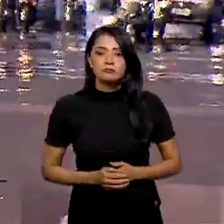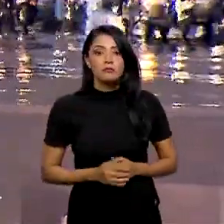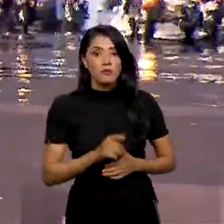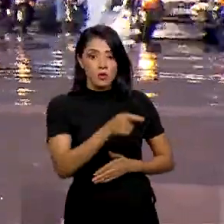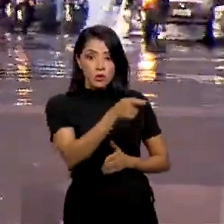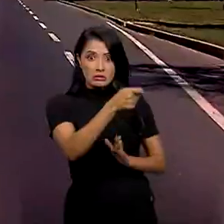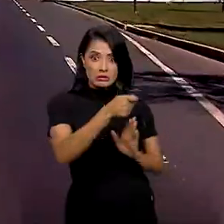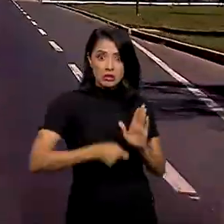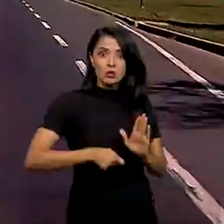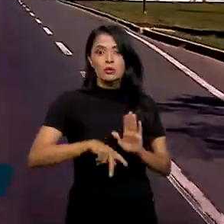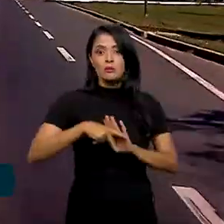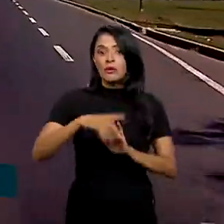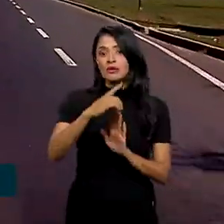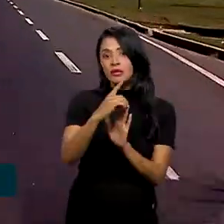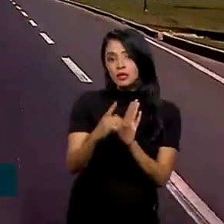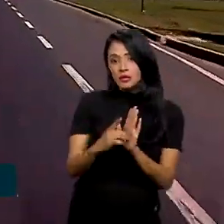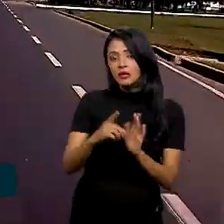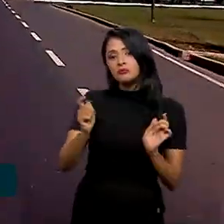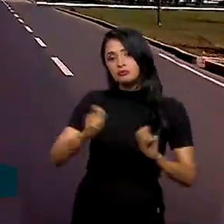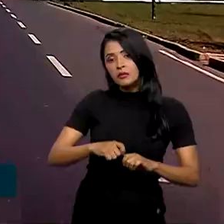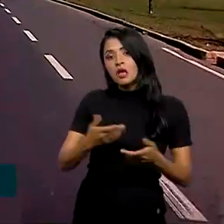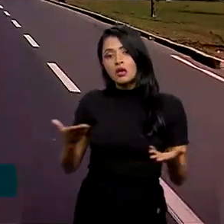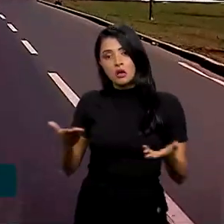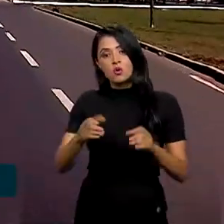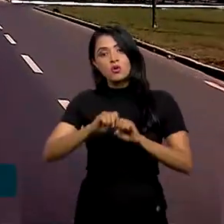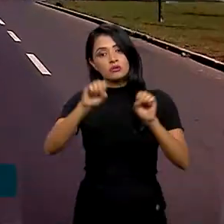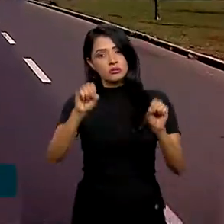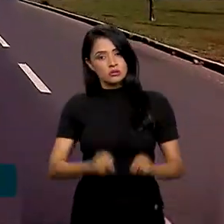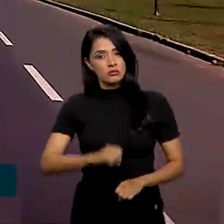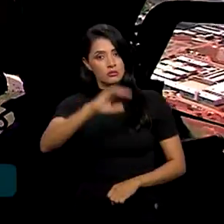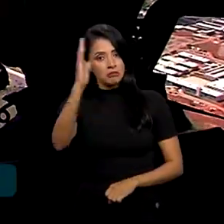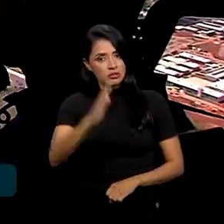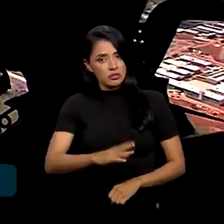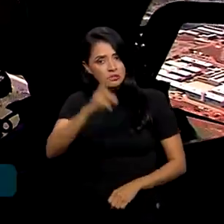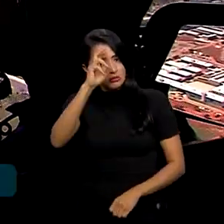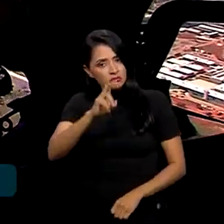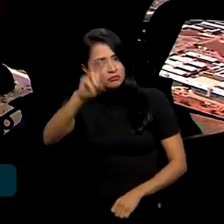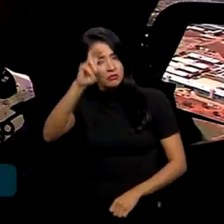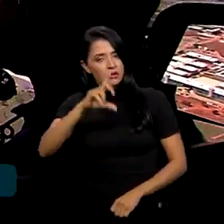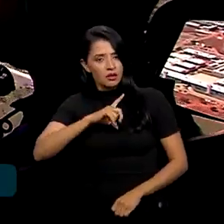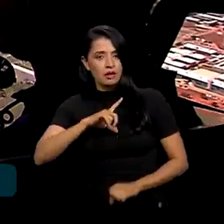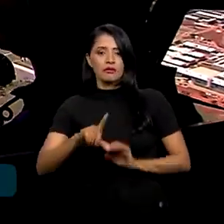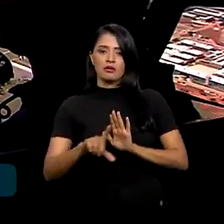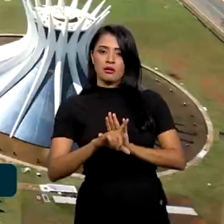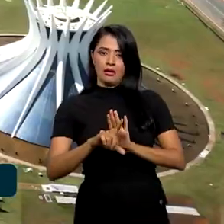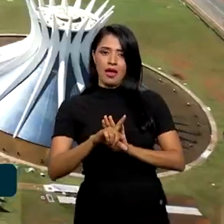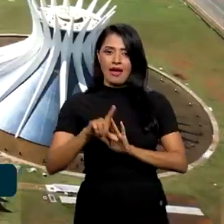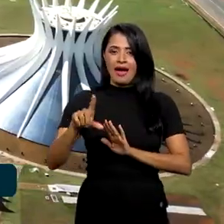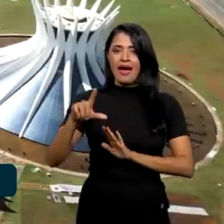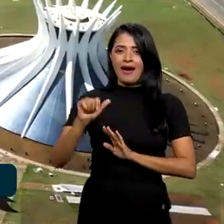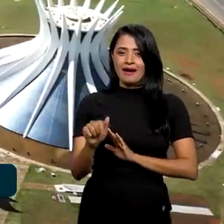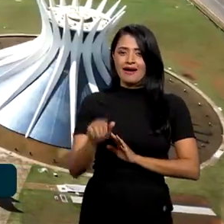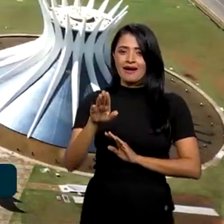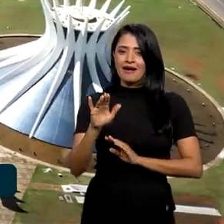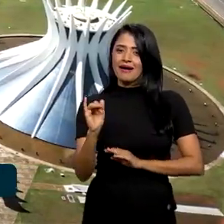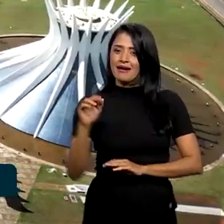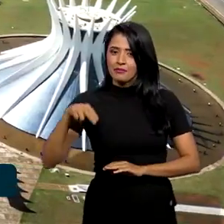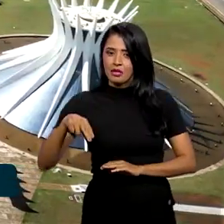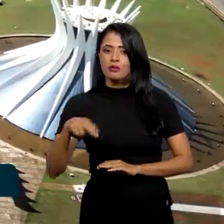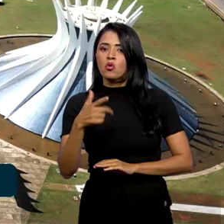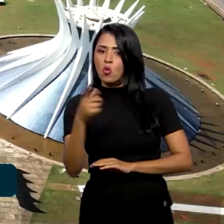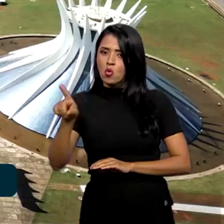assinatura do decreto, passam a fazer parte do Sistema Brasileiro de Inteligência, além da ABIN, outros órgãos e